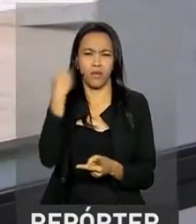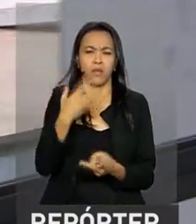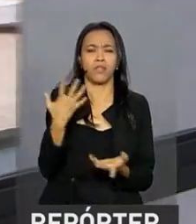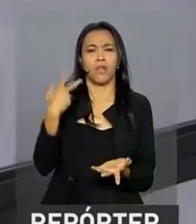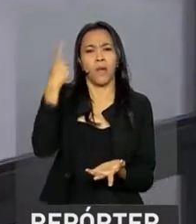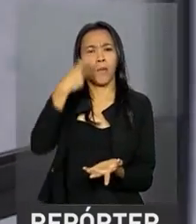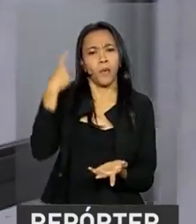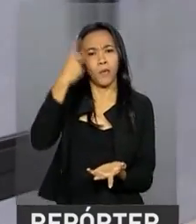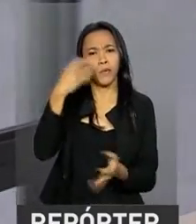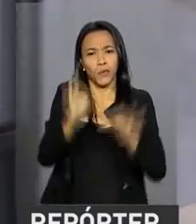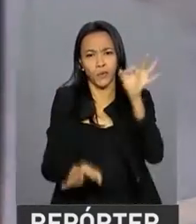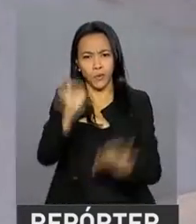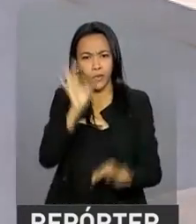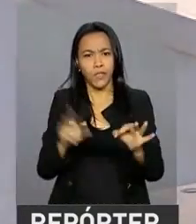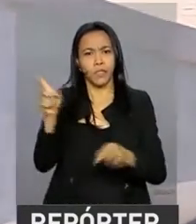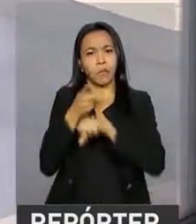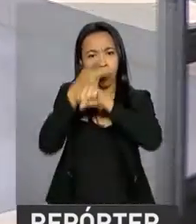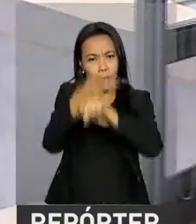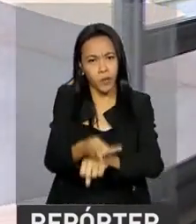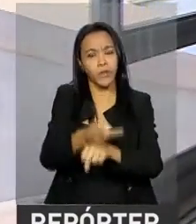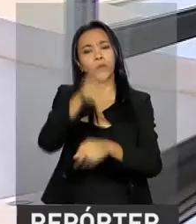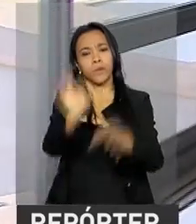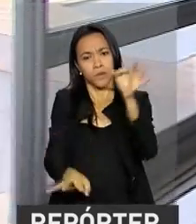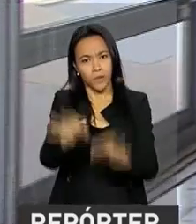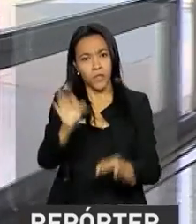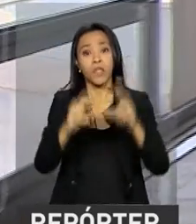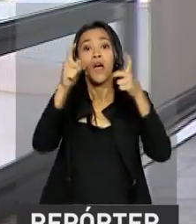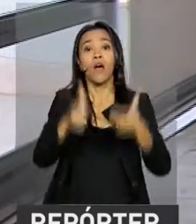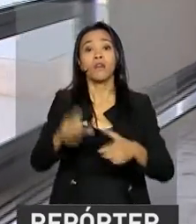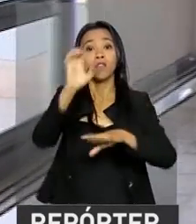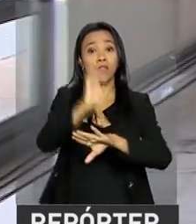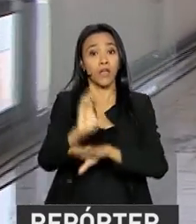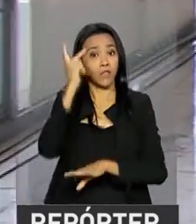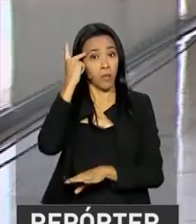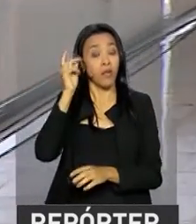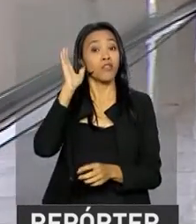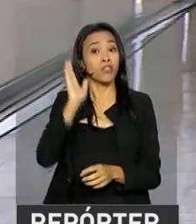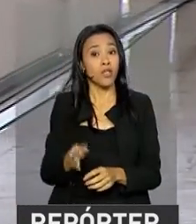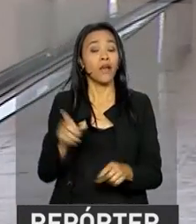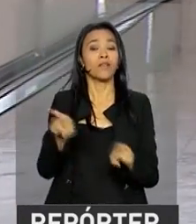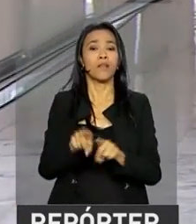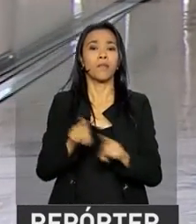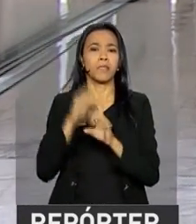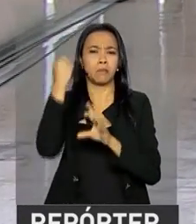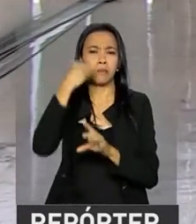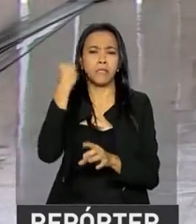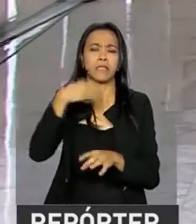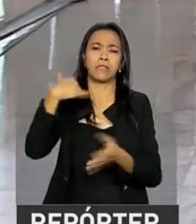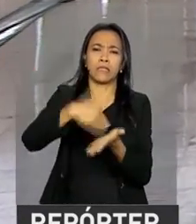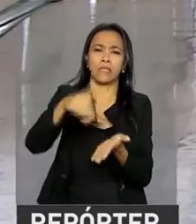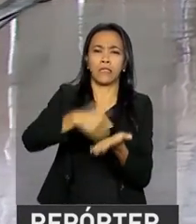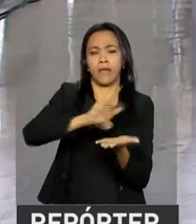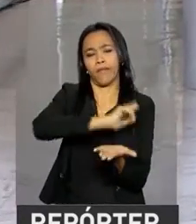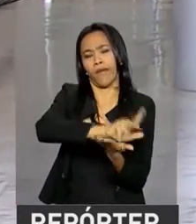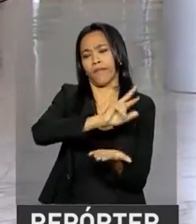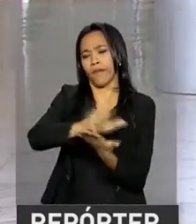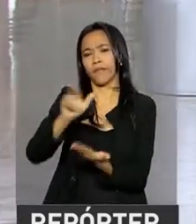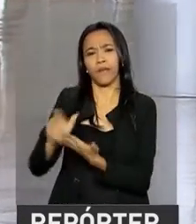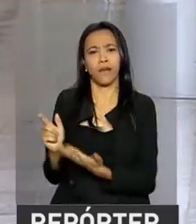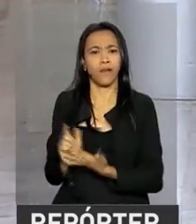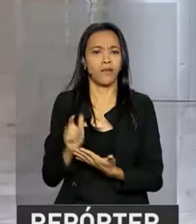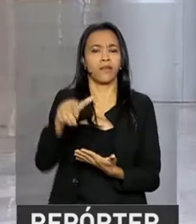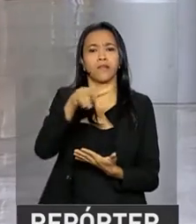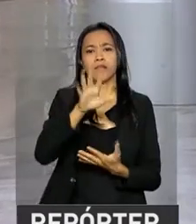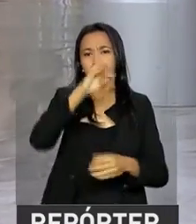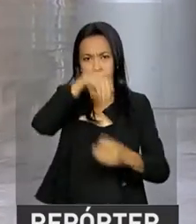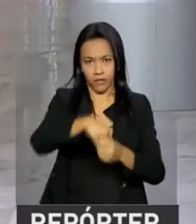justiça e procurador de justiça no estado de São Paulo. Também já exerceu cargos de secretário em diversas áreas do governo do